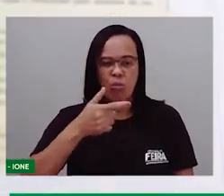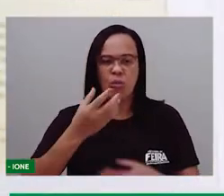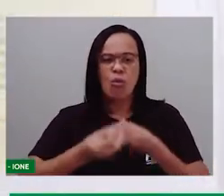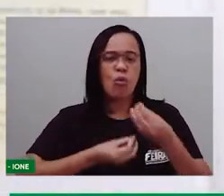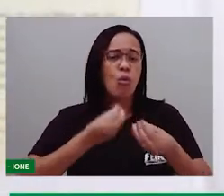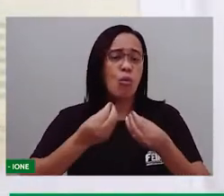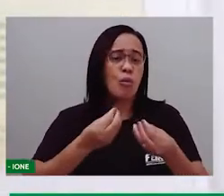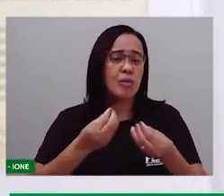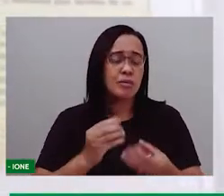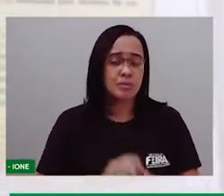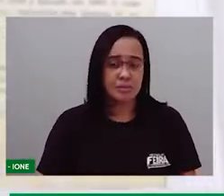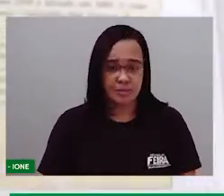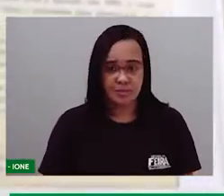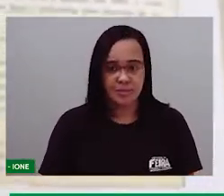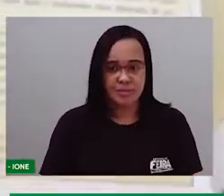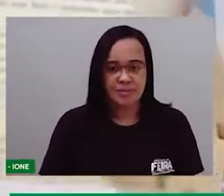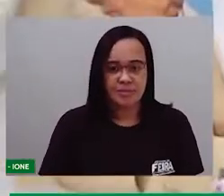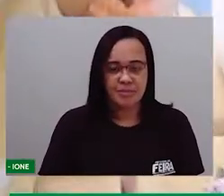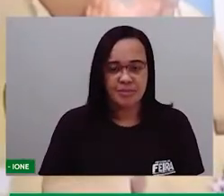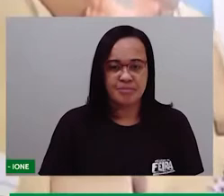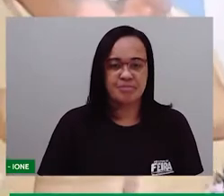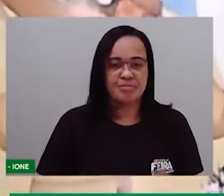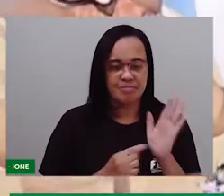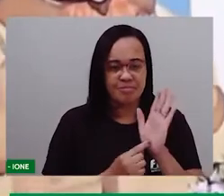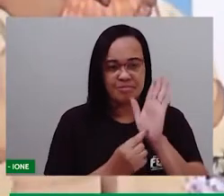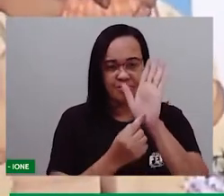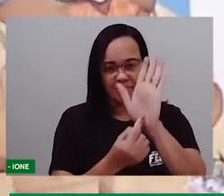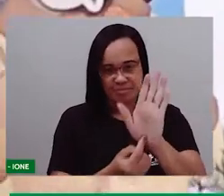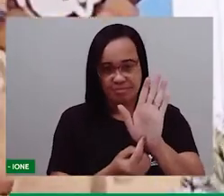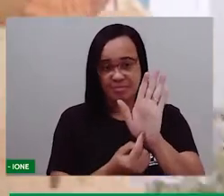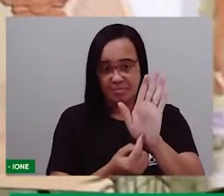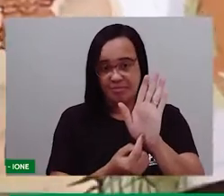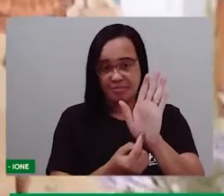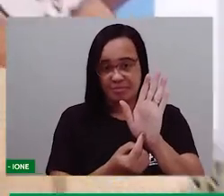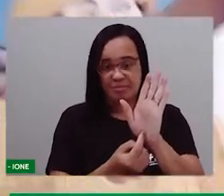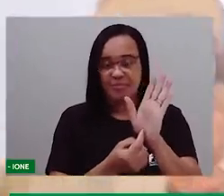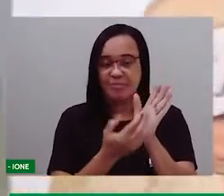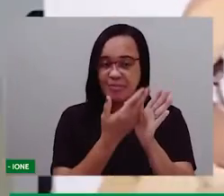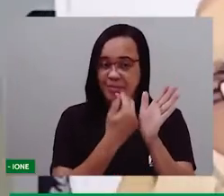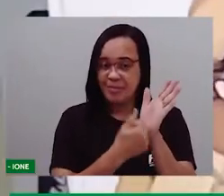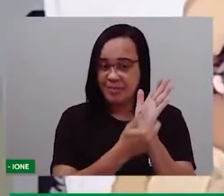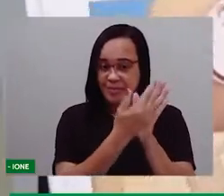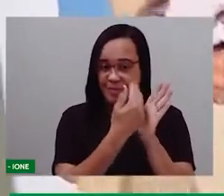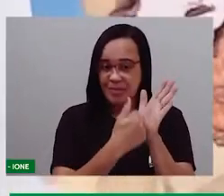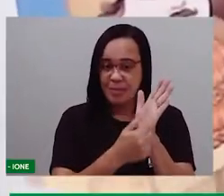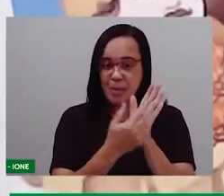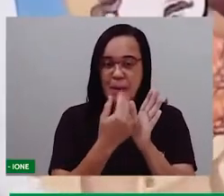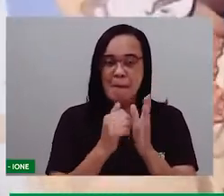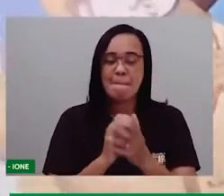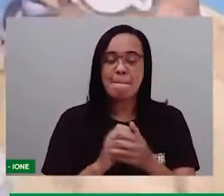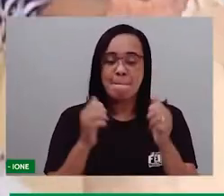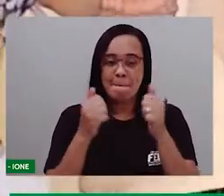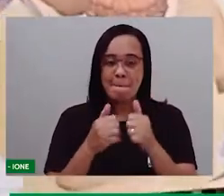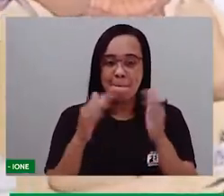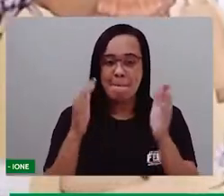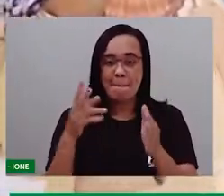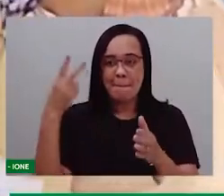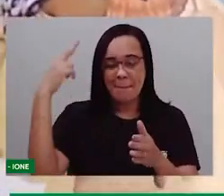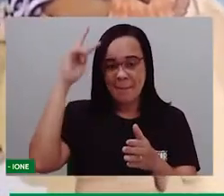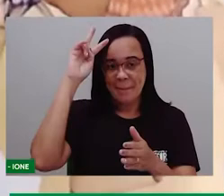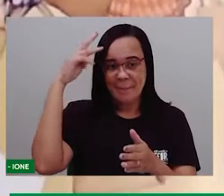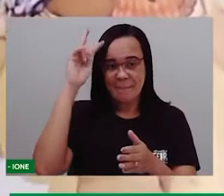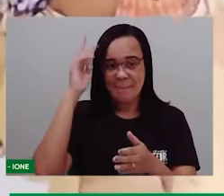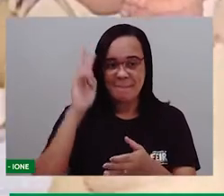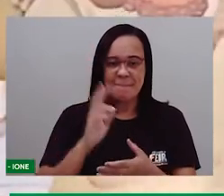Aqui tem a apresentação do livro. E aqui começa a história.